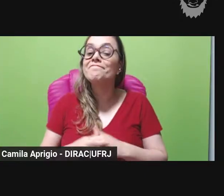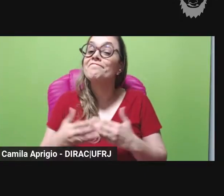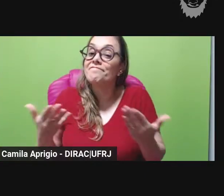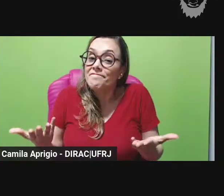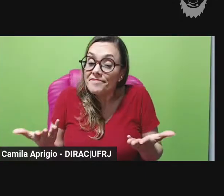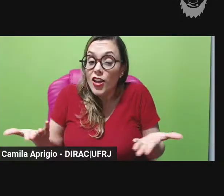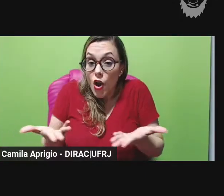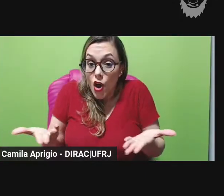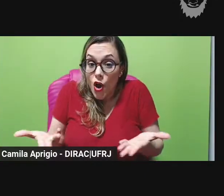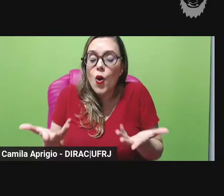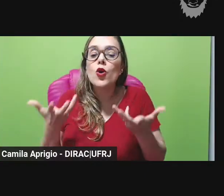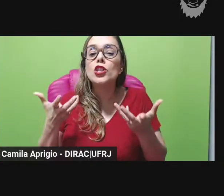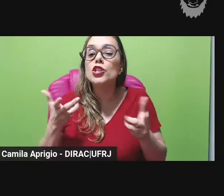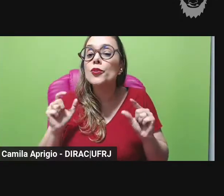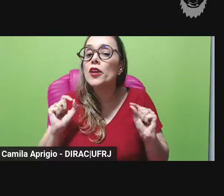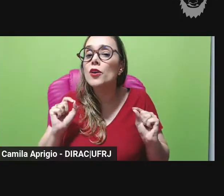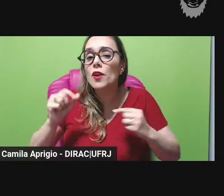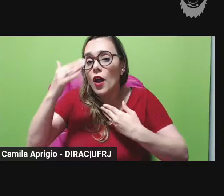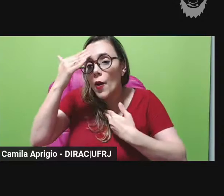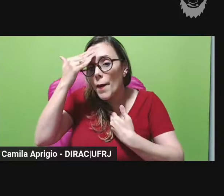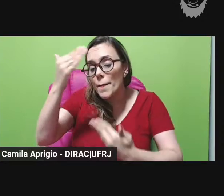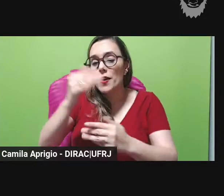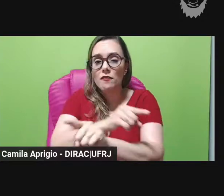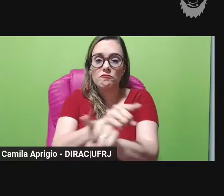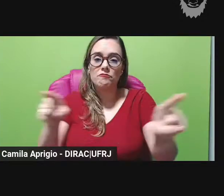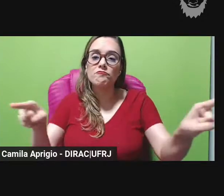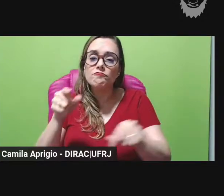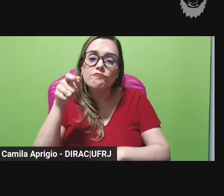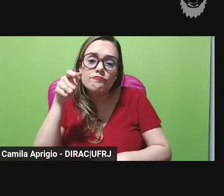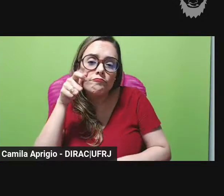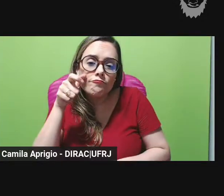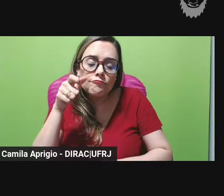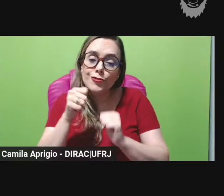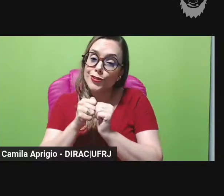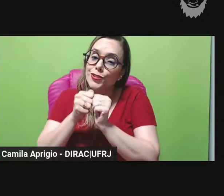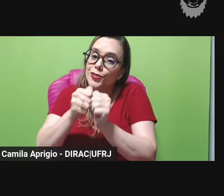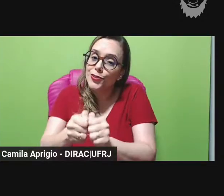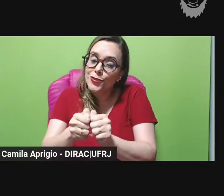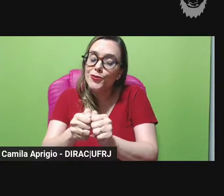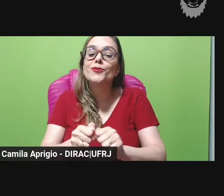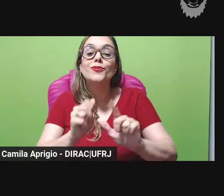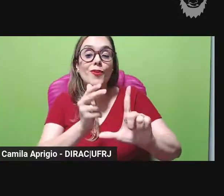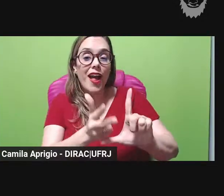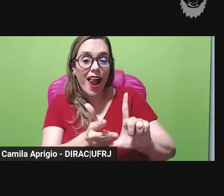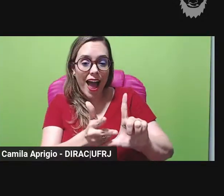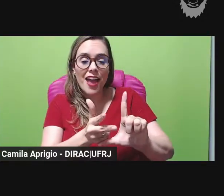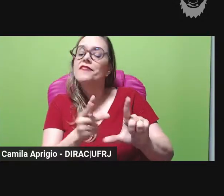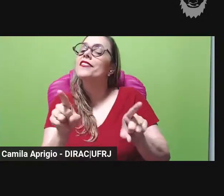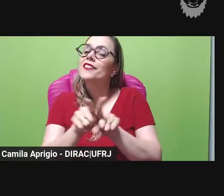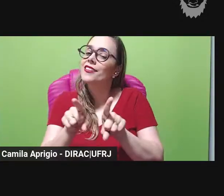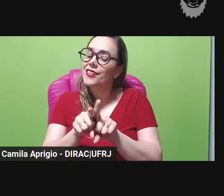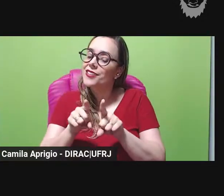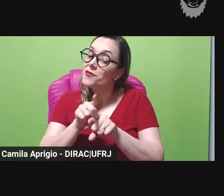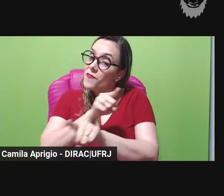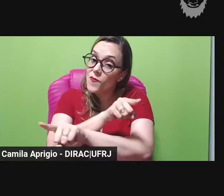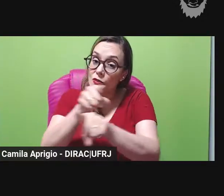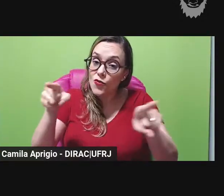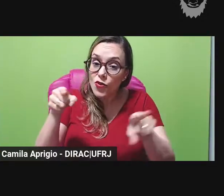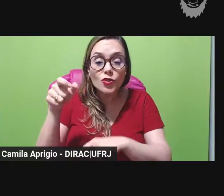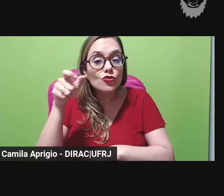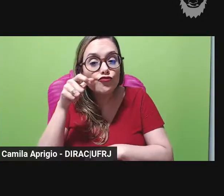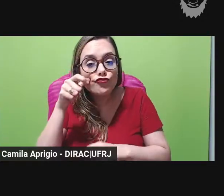presença de todas as pessoas que estão hoje aqui conosco nesta live e também a todas as pessoas que nos assistirão depois